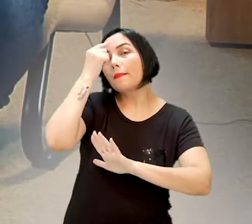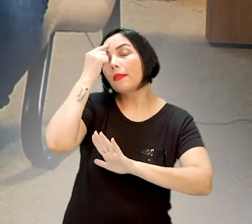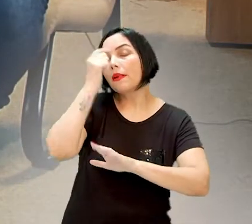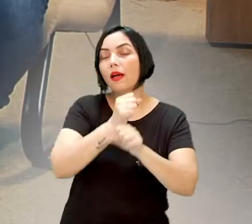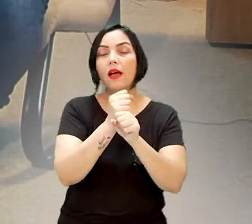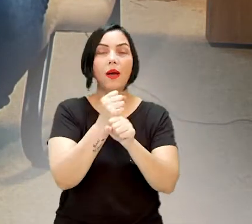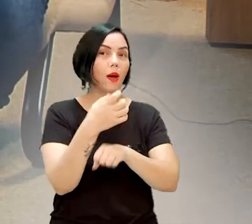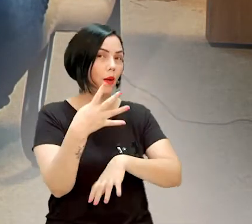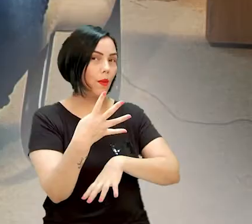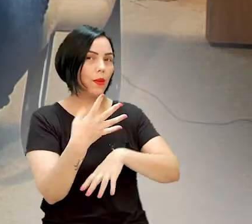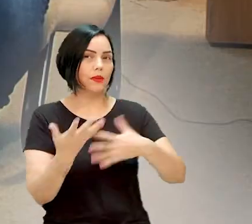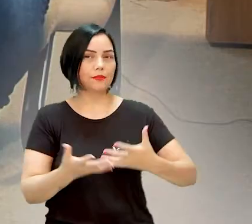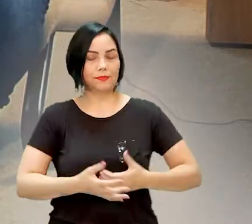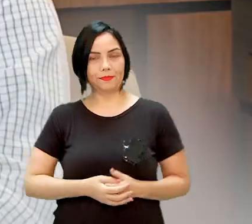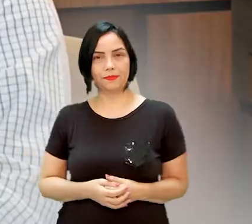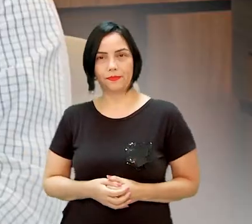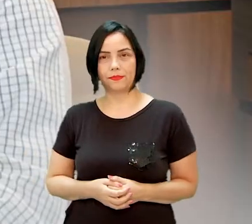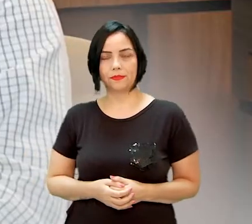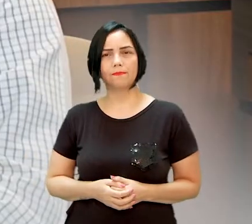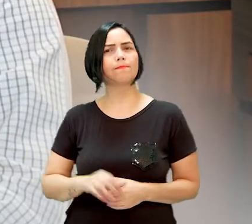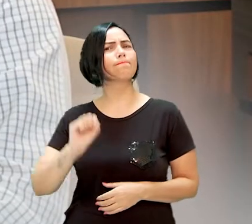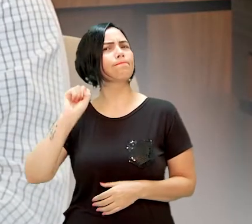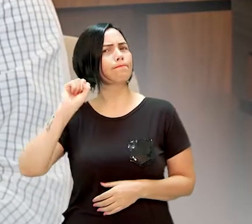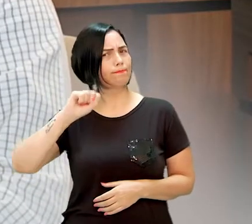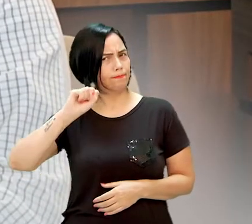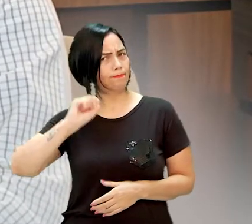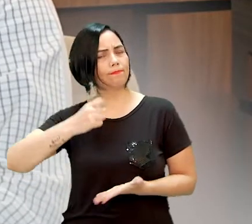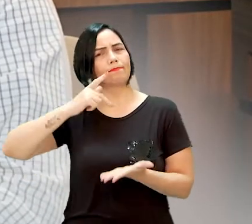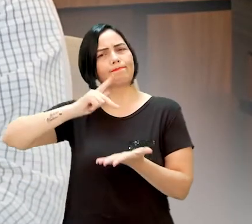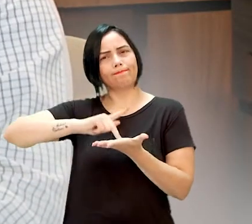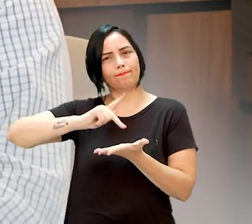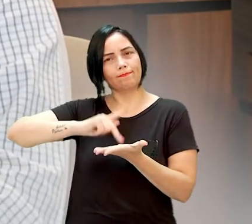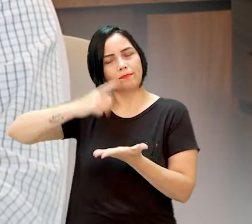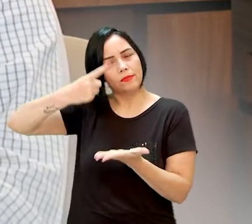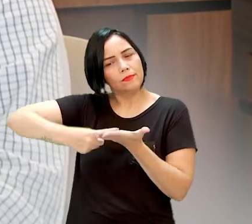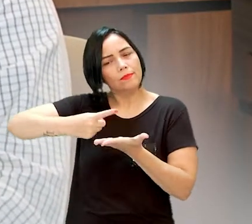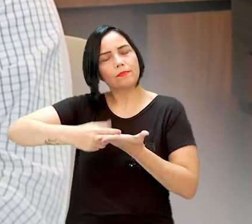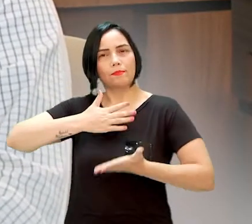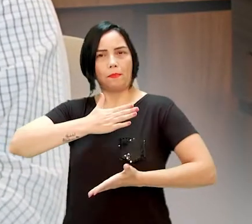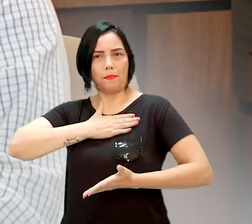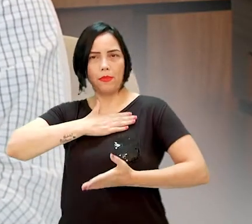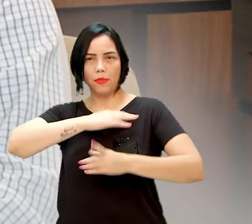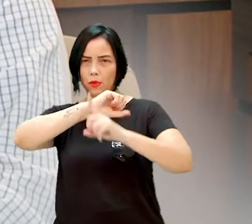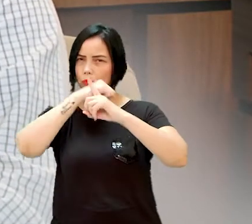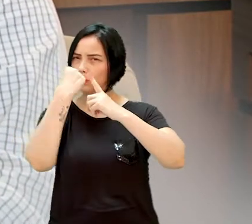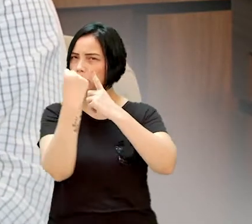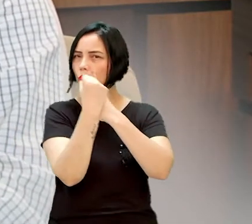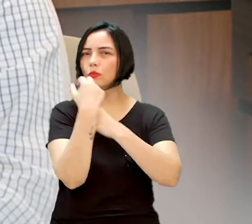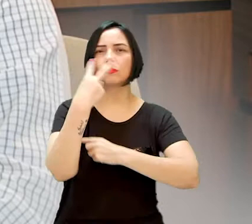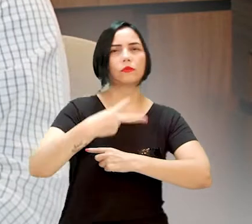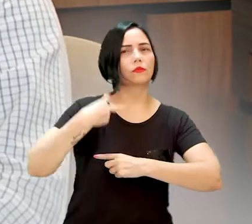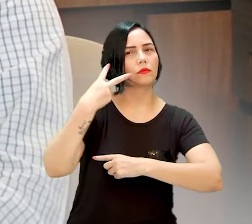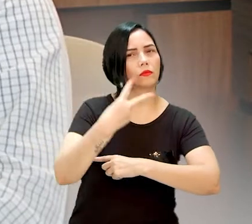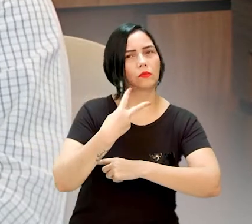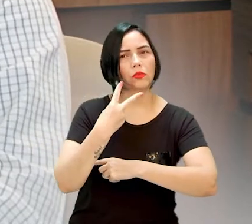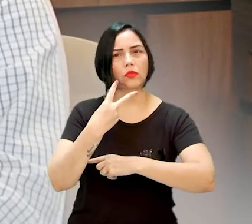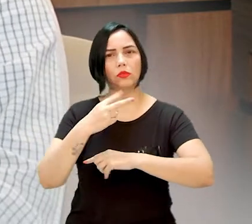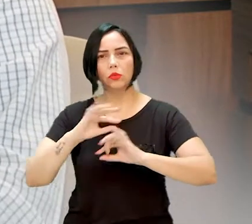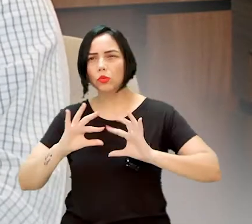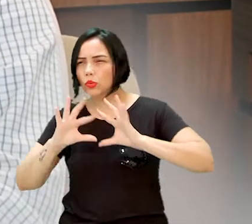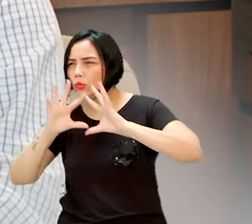mente pra esses quatro anos? Com certeza. É um compromisso meu com a sociedade. Enquanto vereador, nenhum